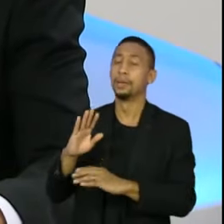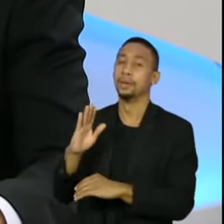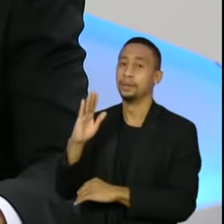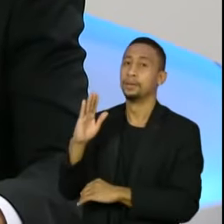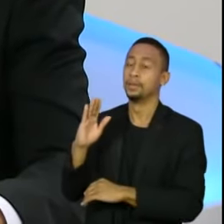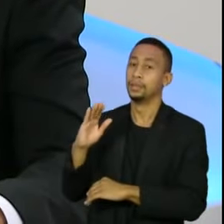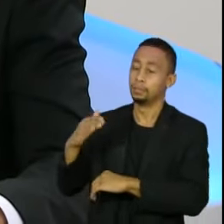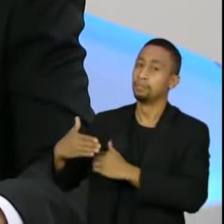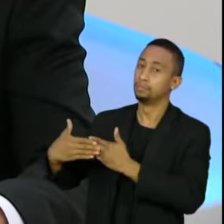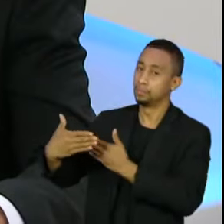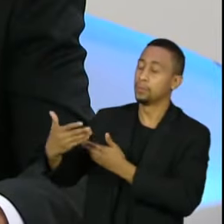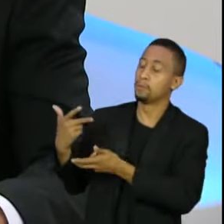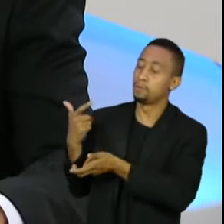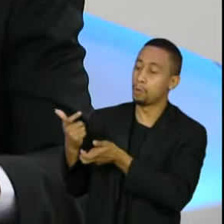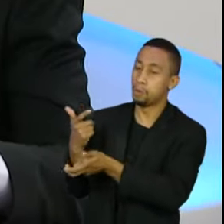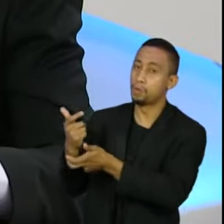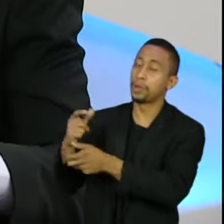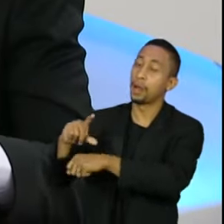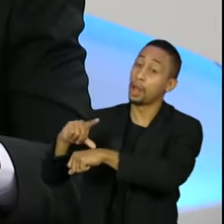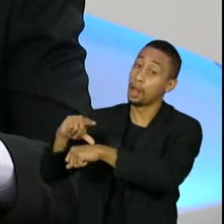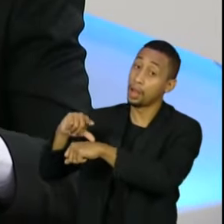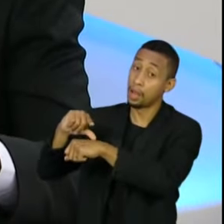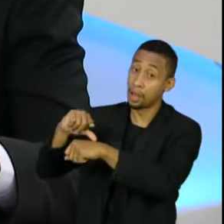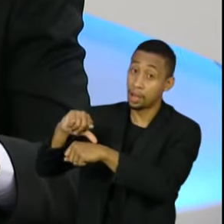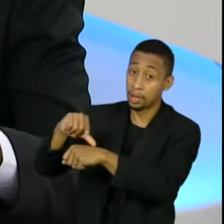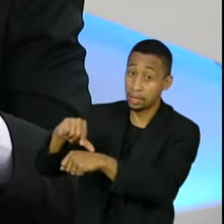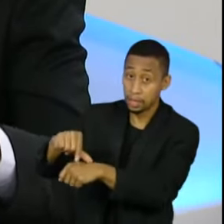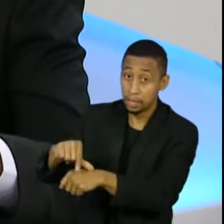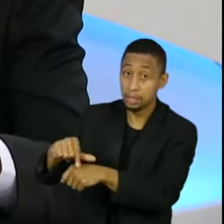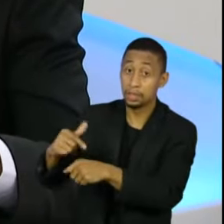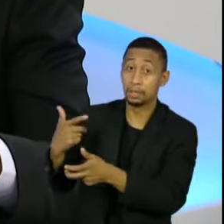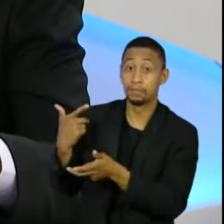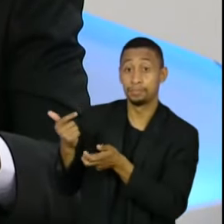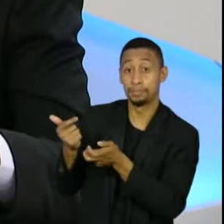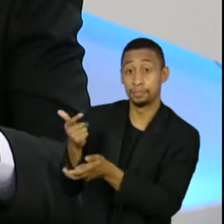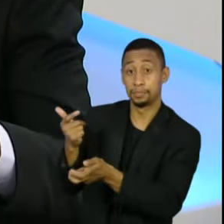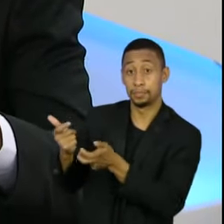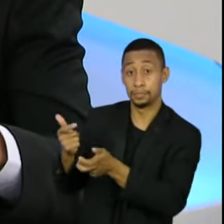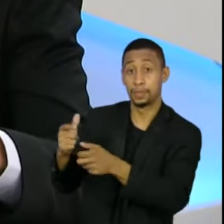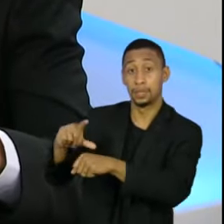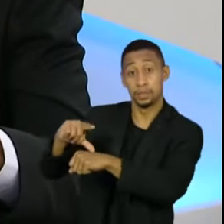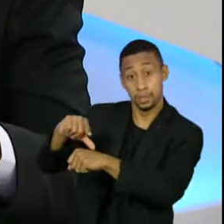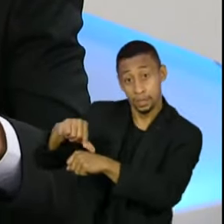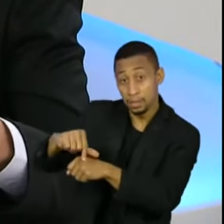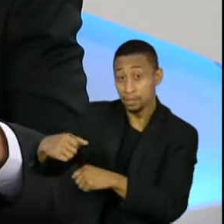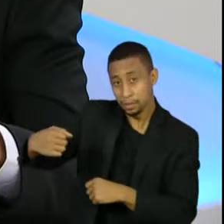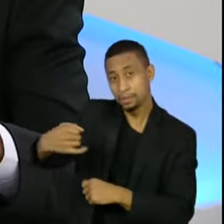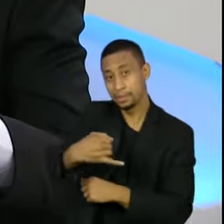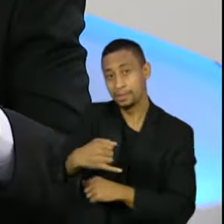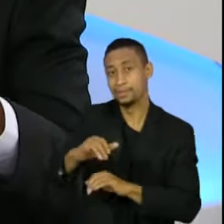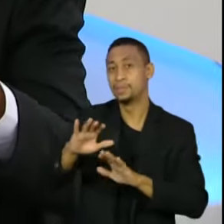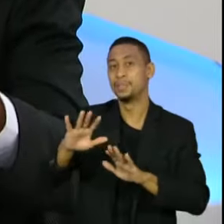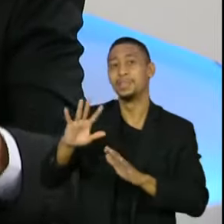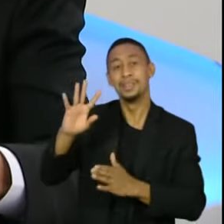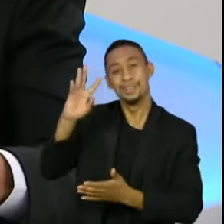da vacina no Brasil, muito embora agora a gente tenha a compreensão do acerto que se tomou nessas decisões, que foi do governo